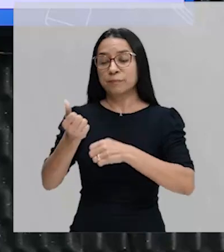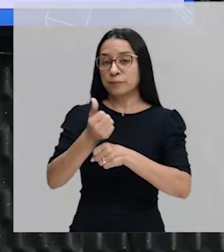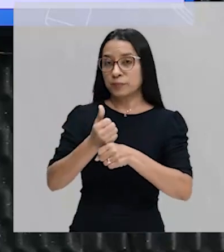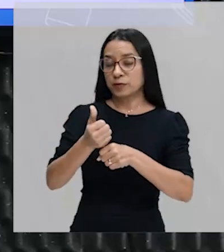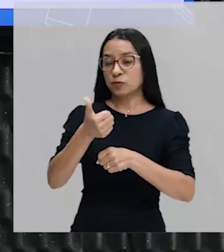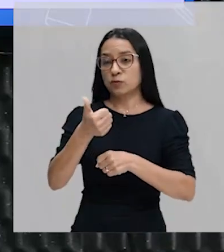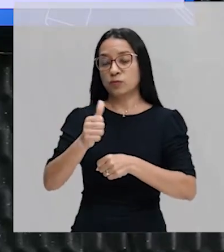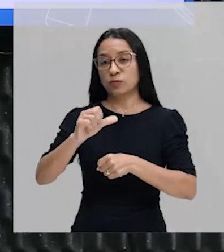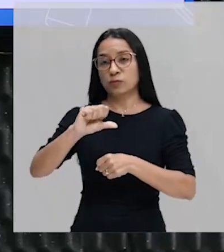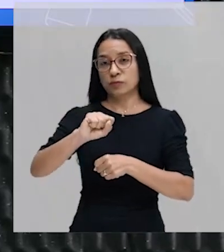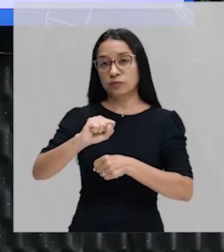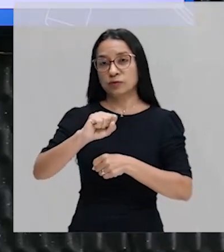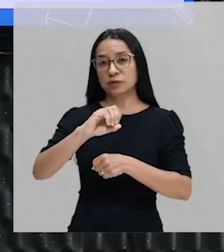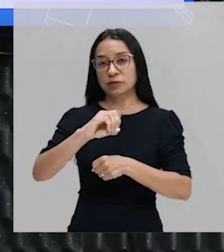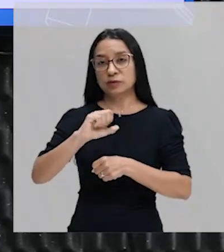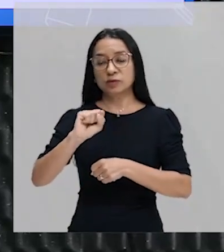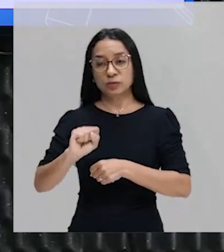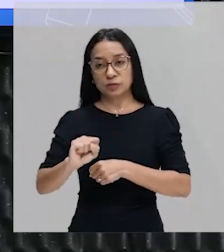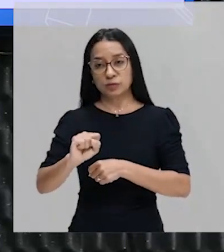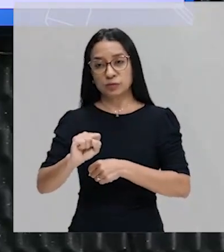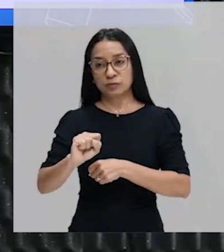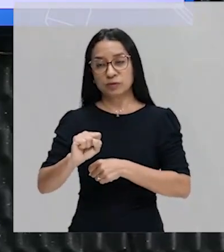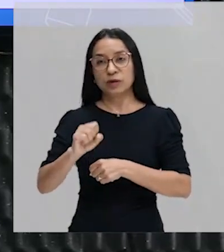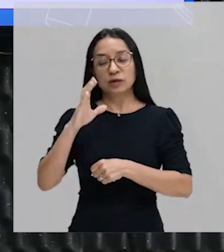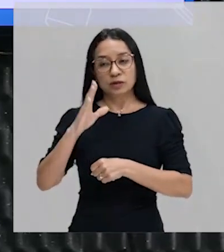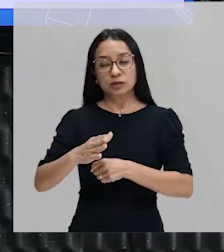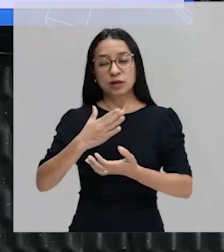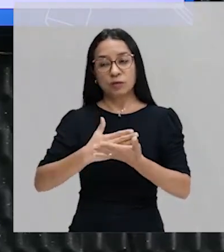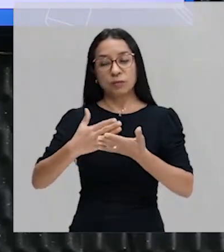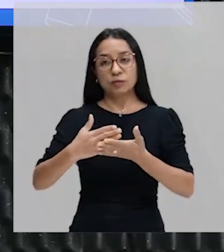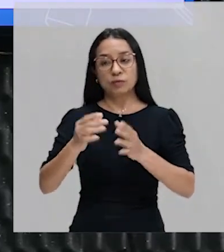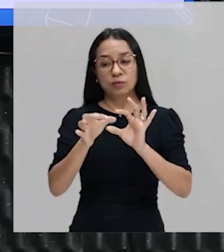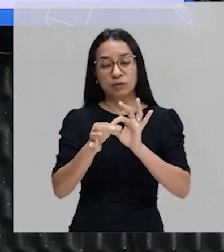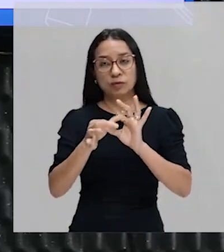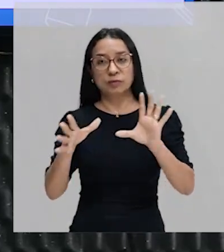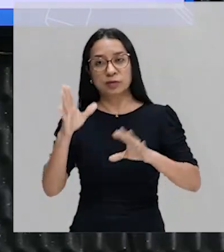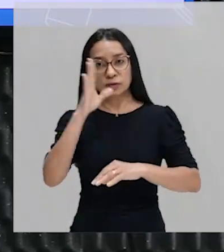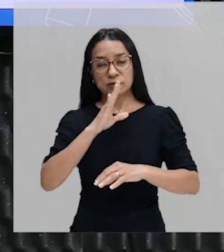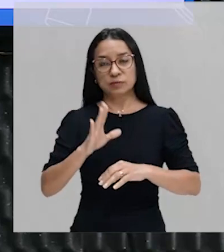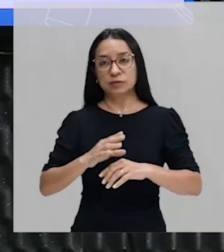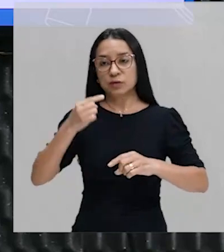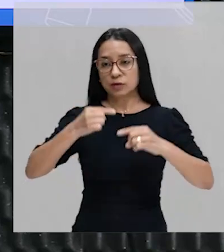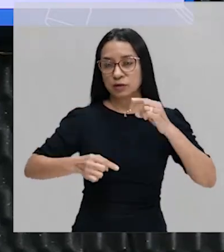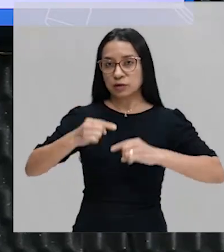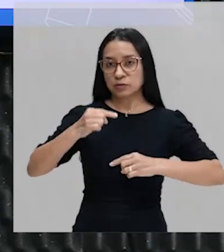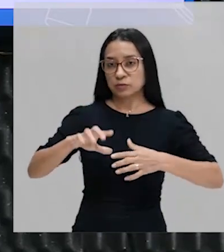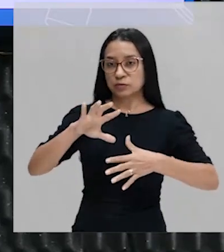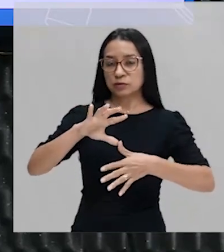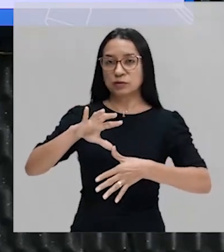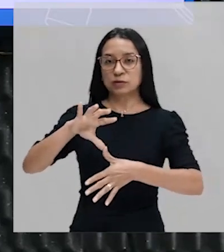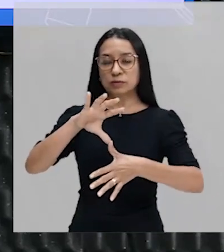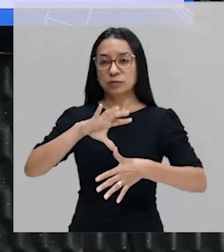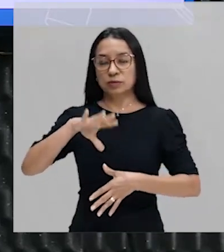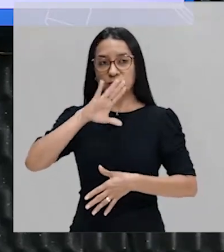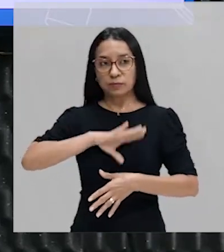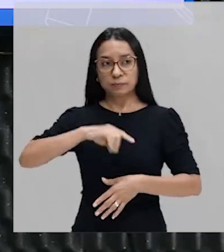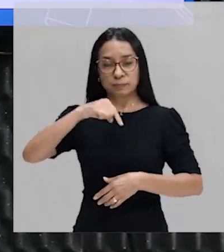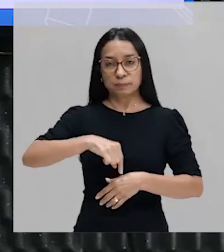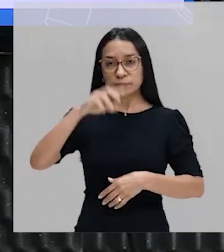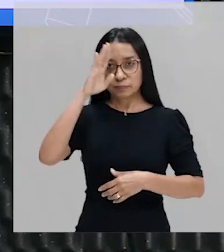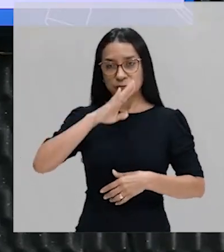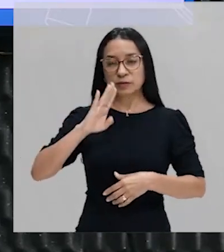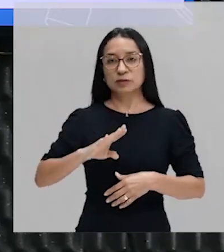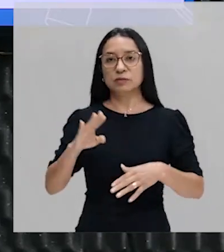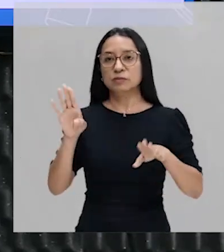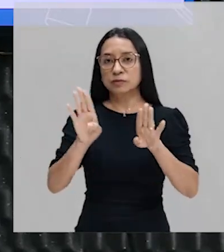Então, discutir a economia colonial na América Portuguesa, aqui no Brasil, e até